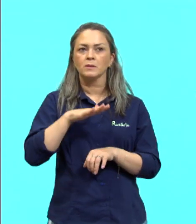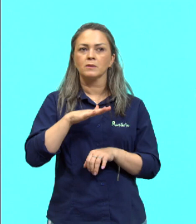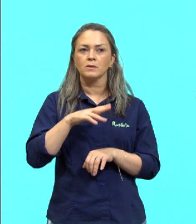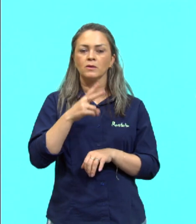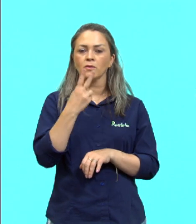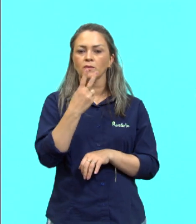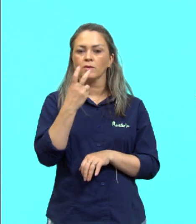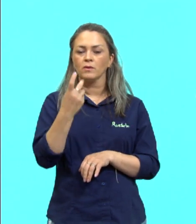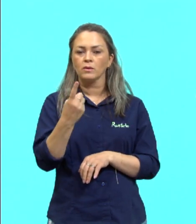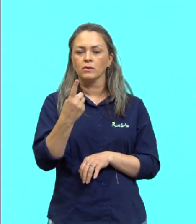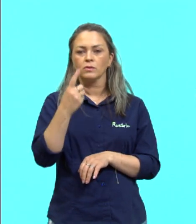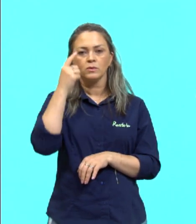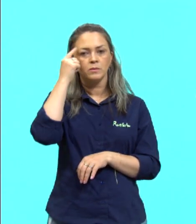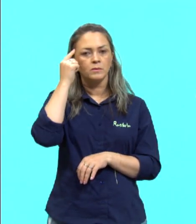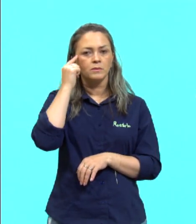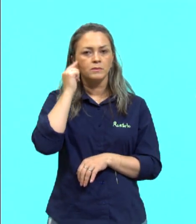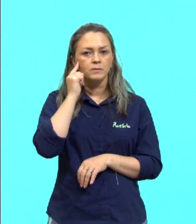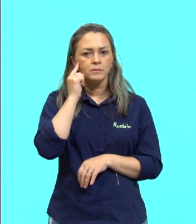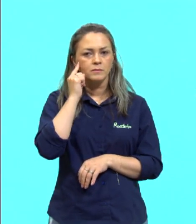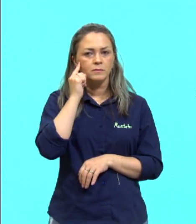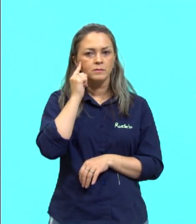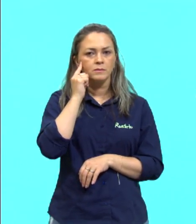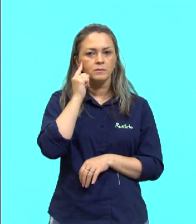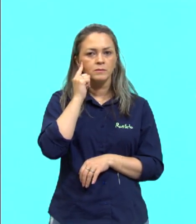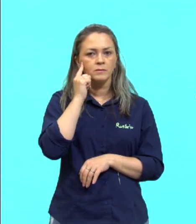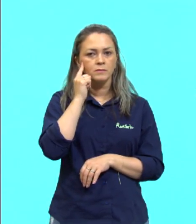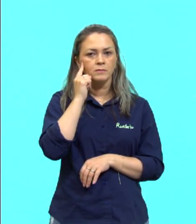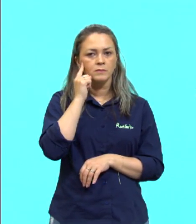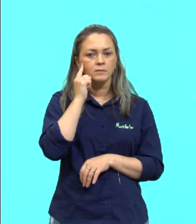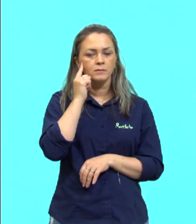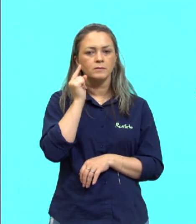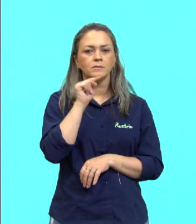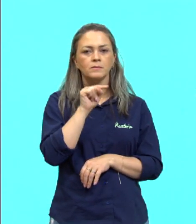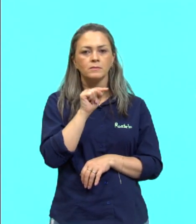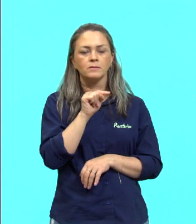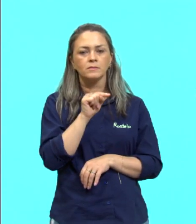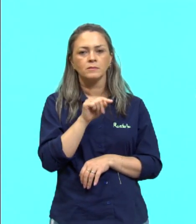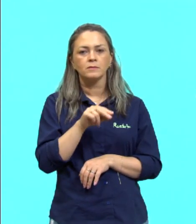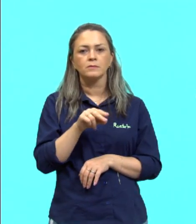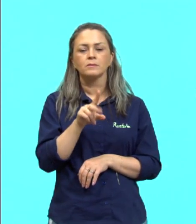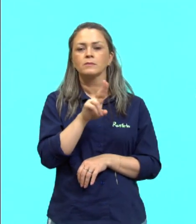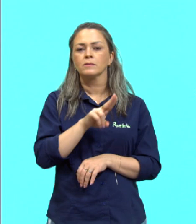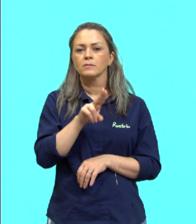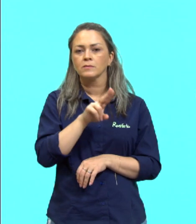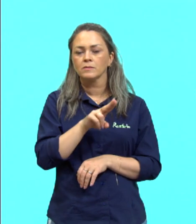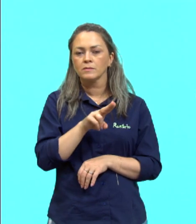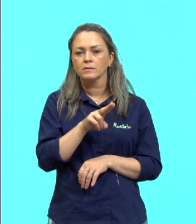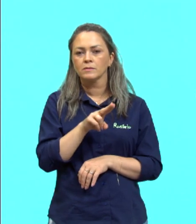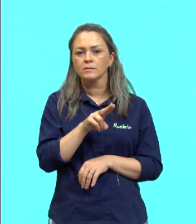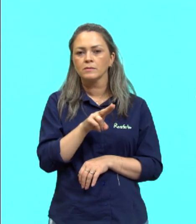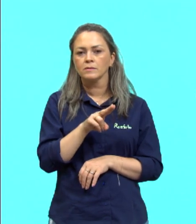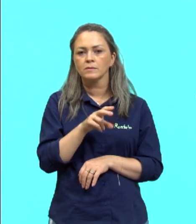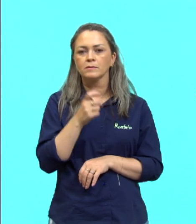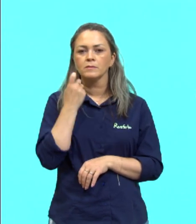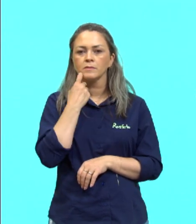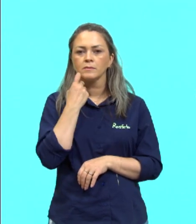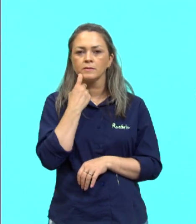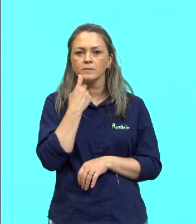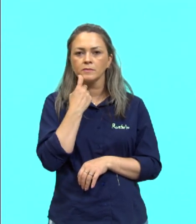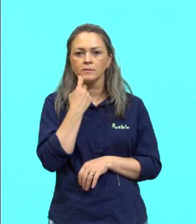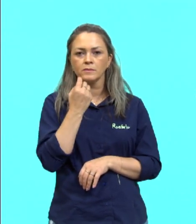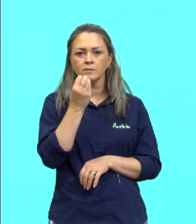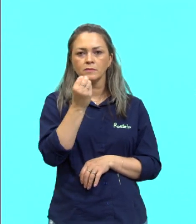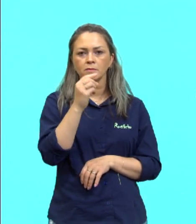minutos. Então, 21 minutos dos 30, que é o acesso da sexta-feira. Então, isso me dá